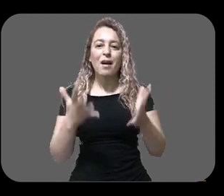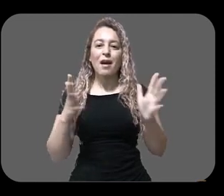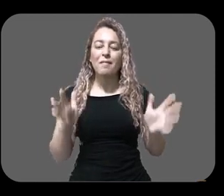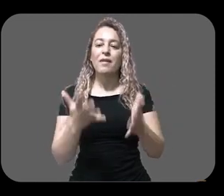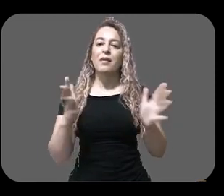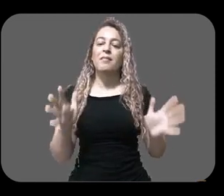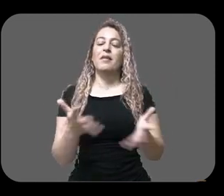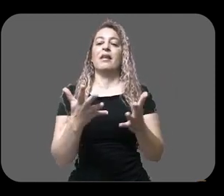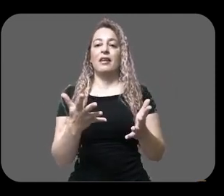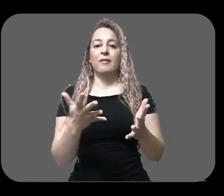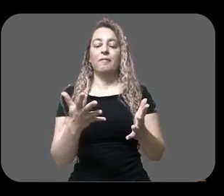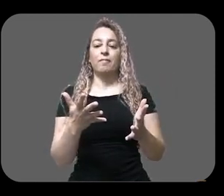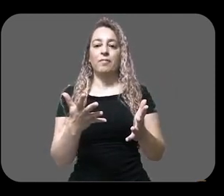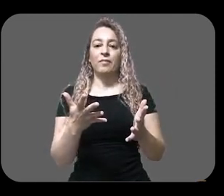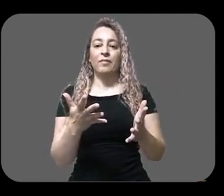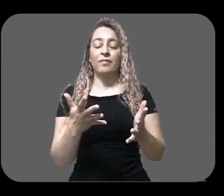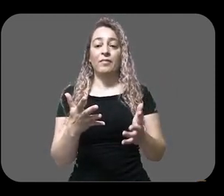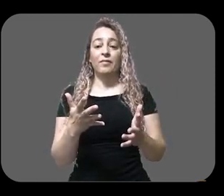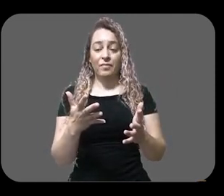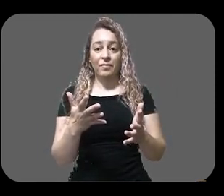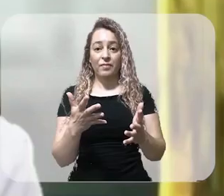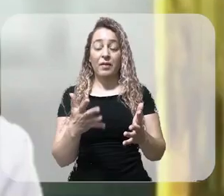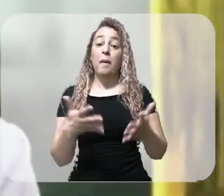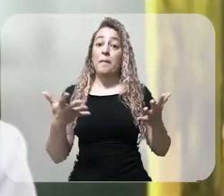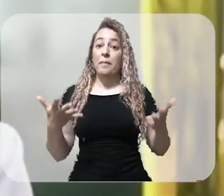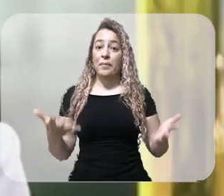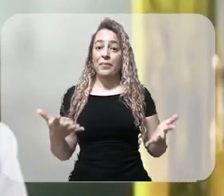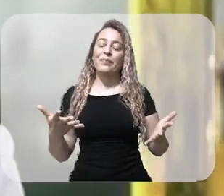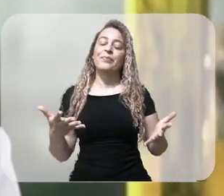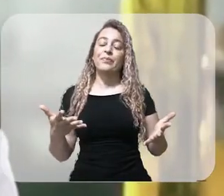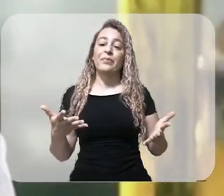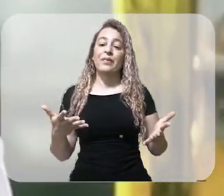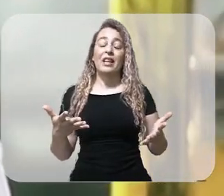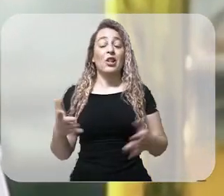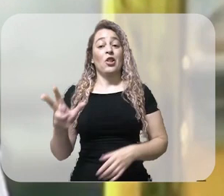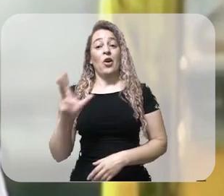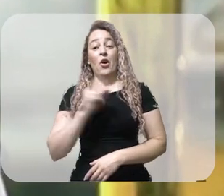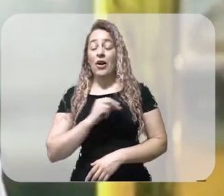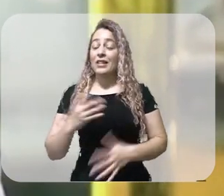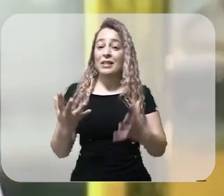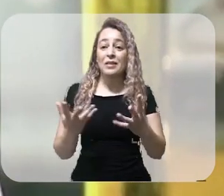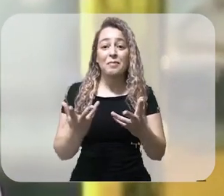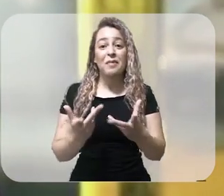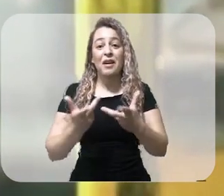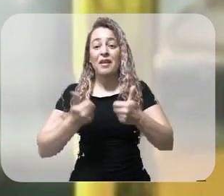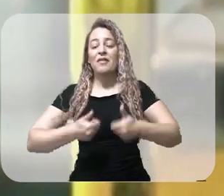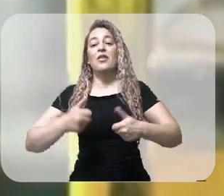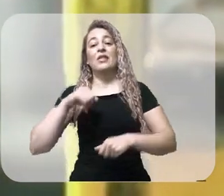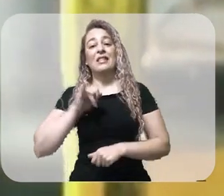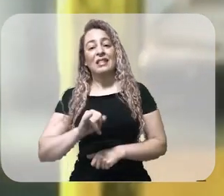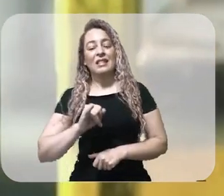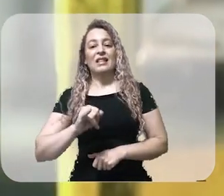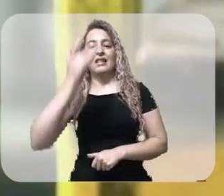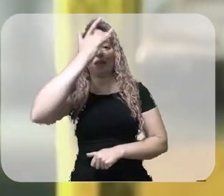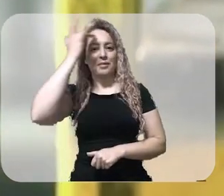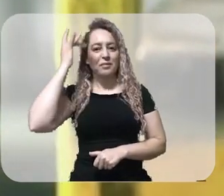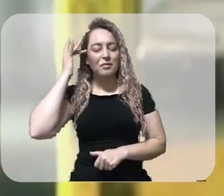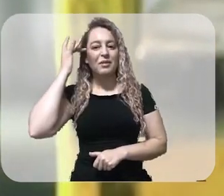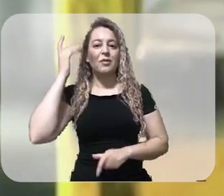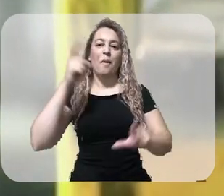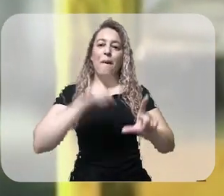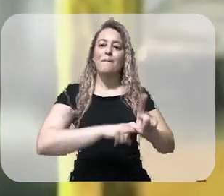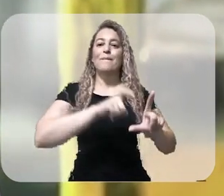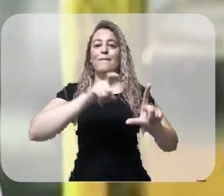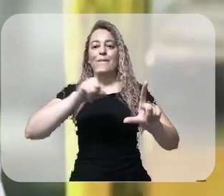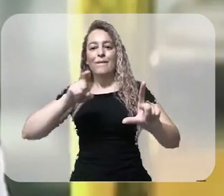beira a ficção científica, mas não é. Seria fantástico se a gente pudesse dar independência para essas pessoas, né? Se a